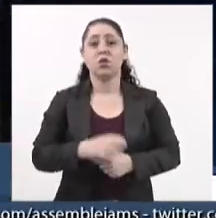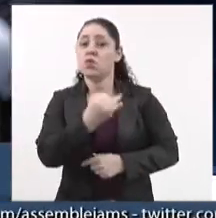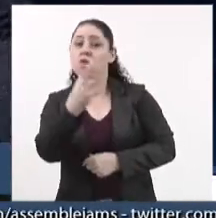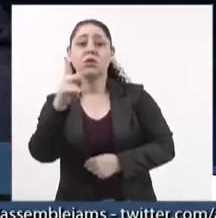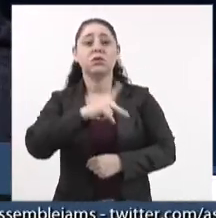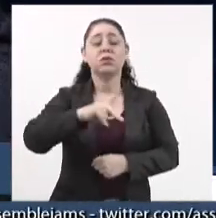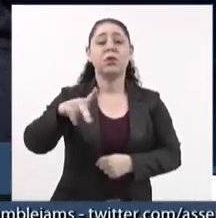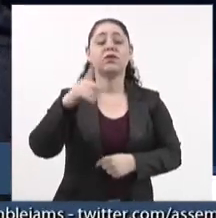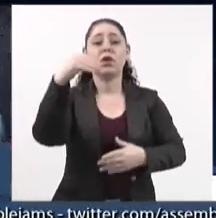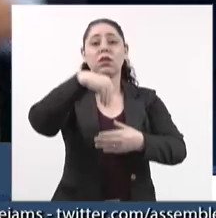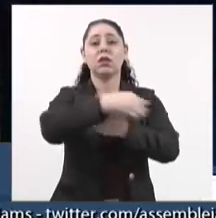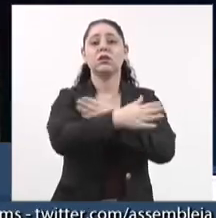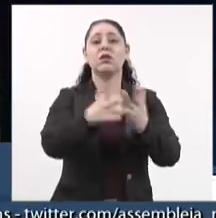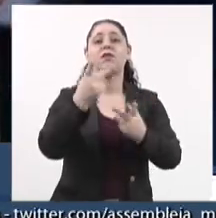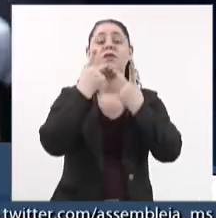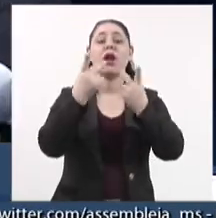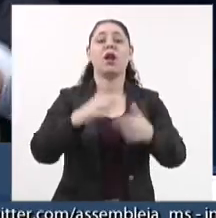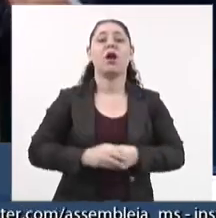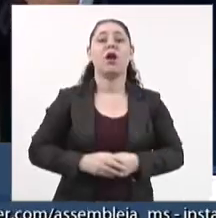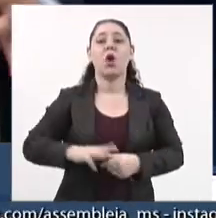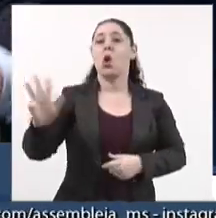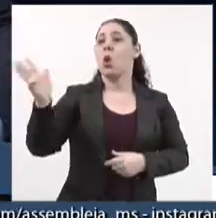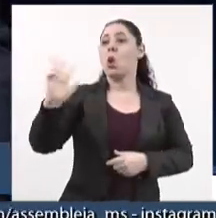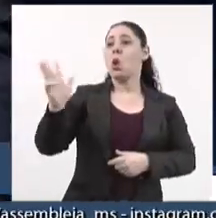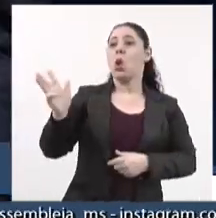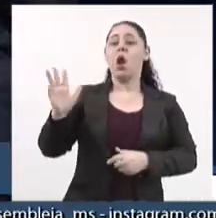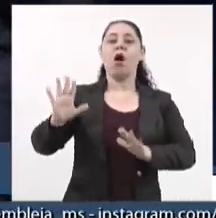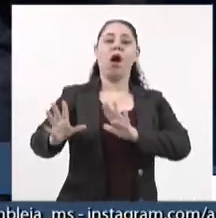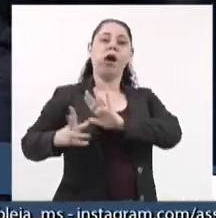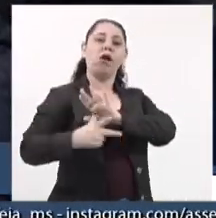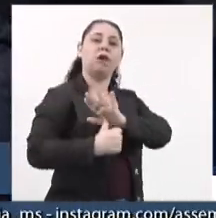Quantos professores em sala de aula falaram que o Lula é ladrão?